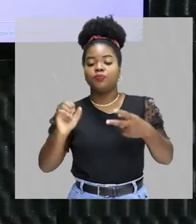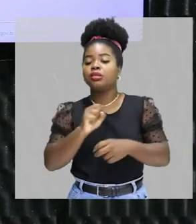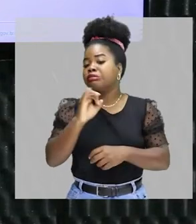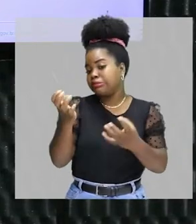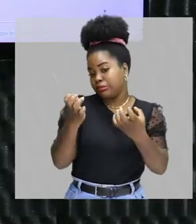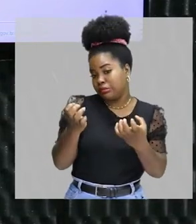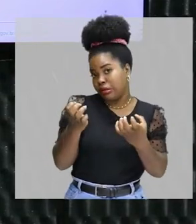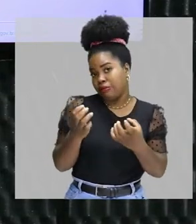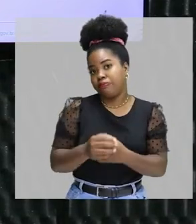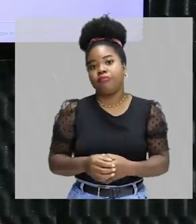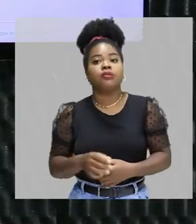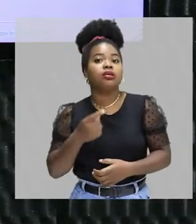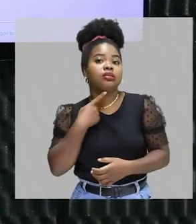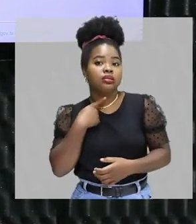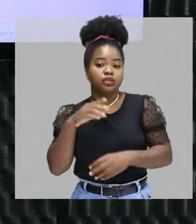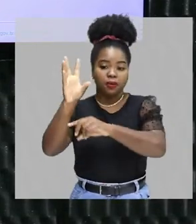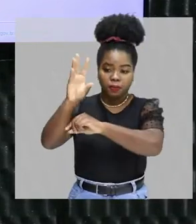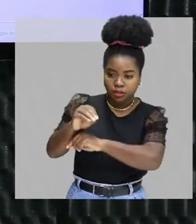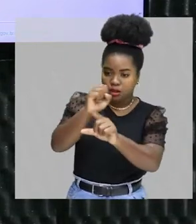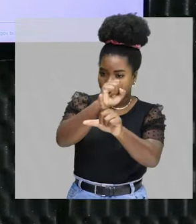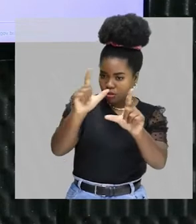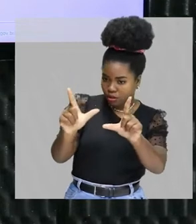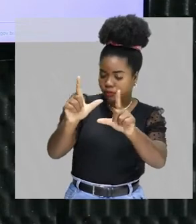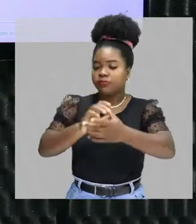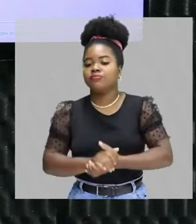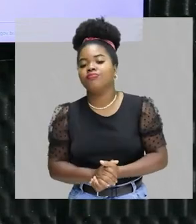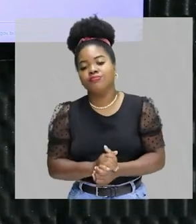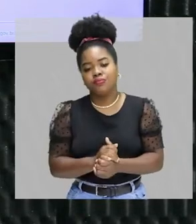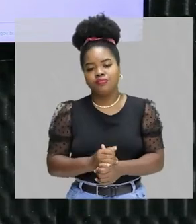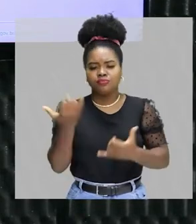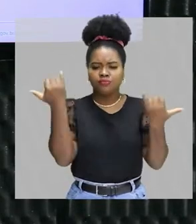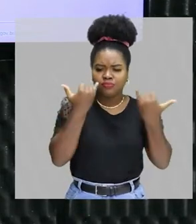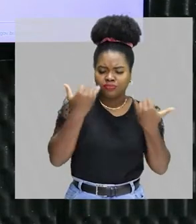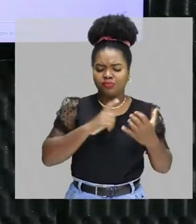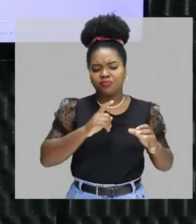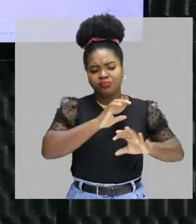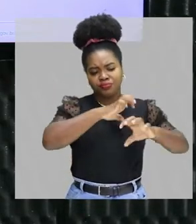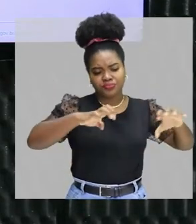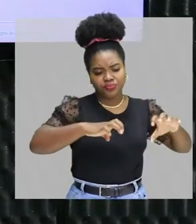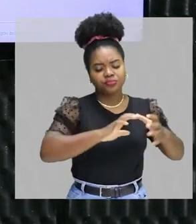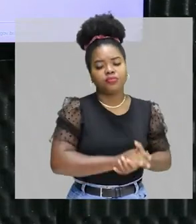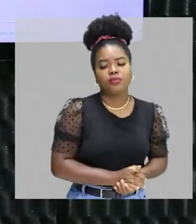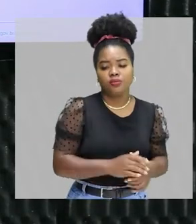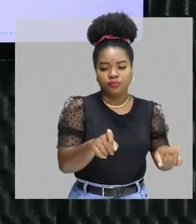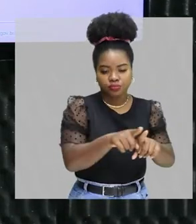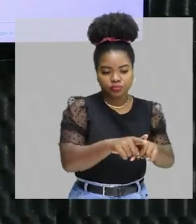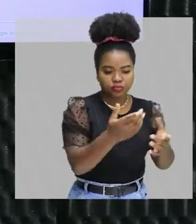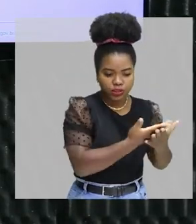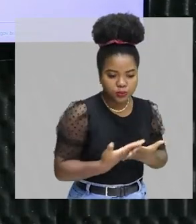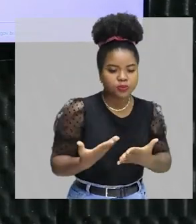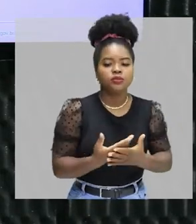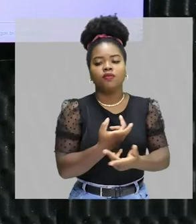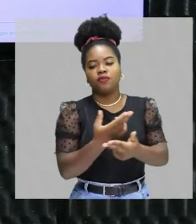printa a tela, ok? E, partir dessas informações, fazer uma seleção de exercícios para você